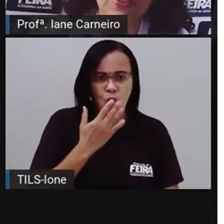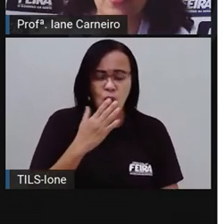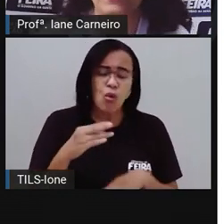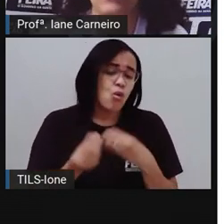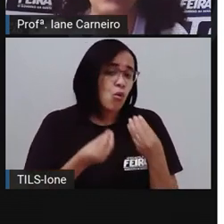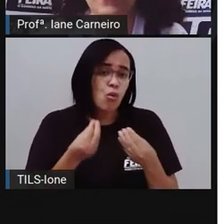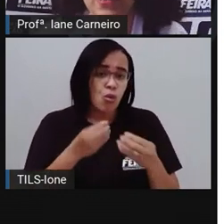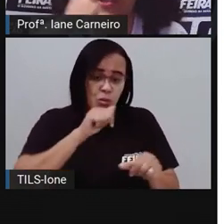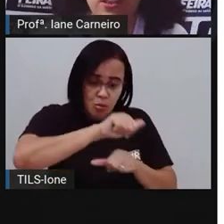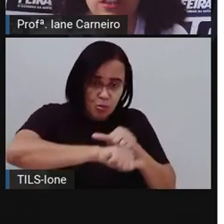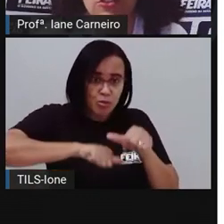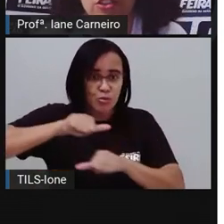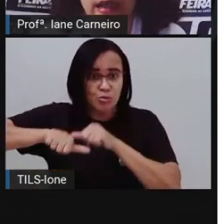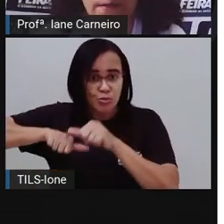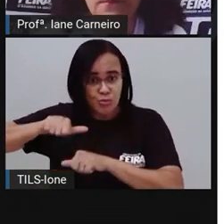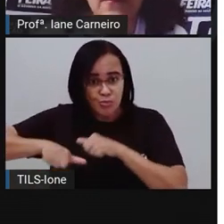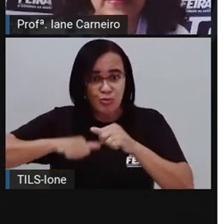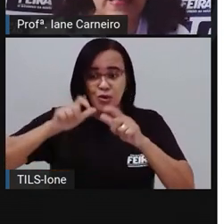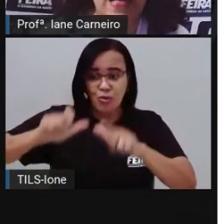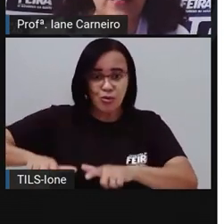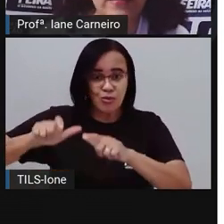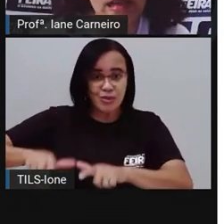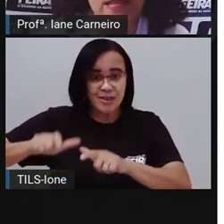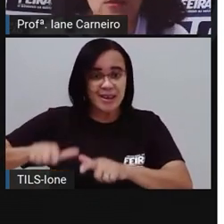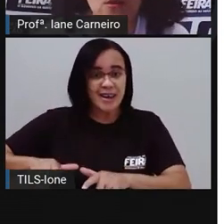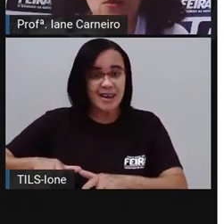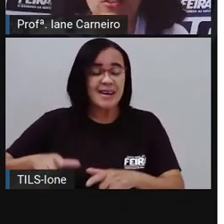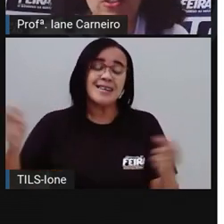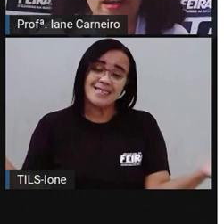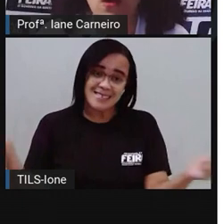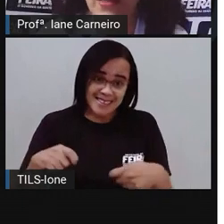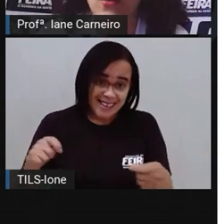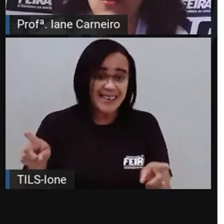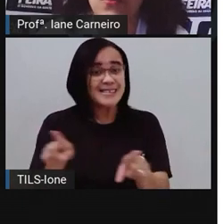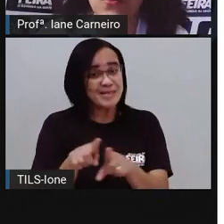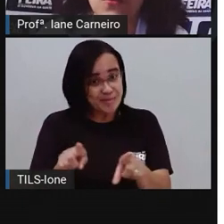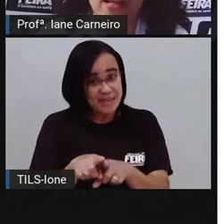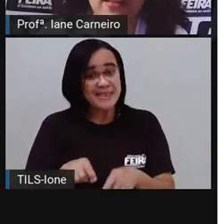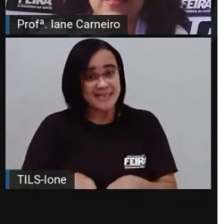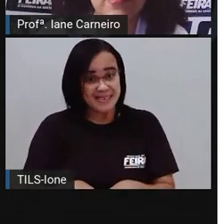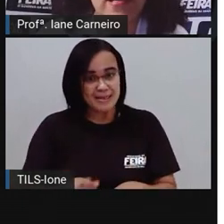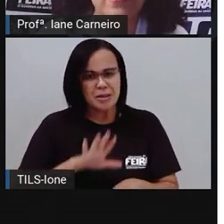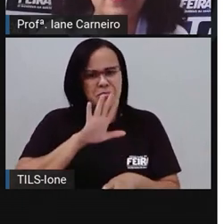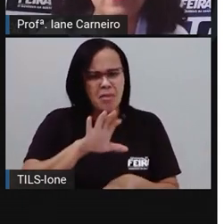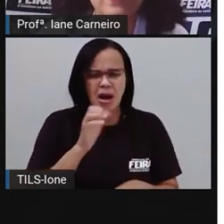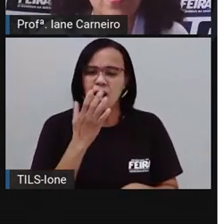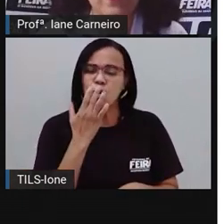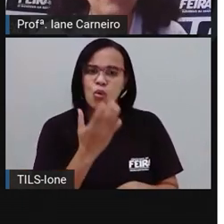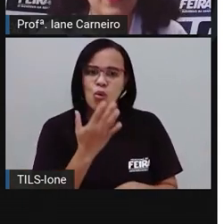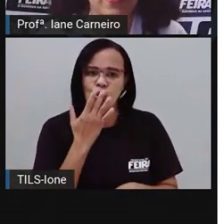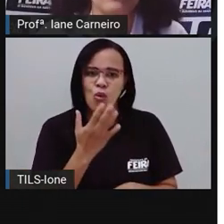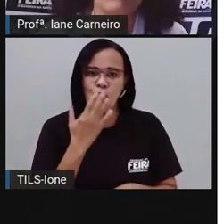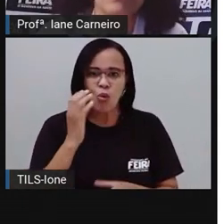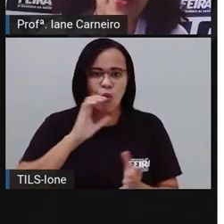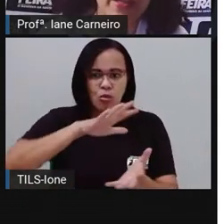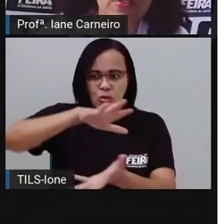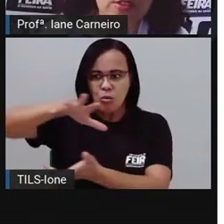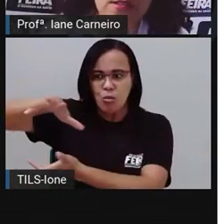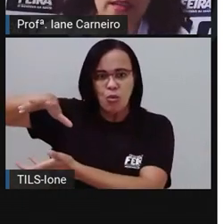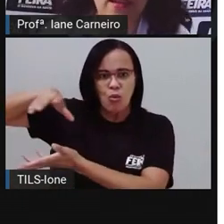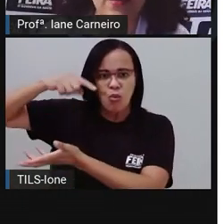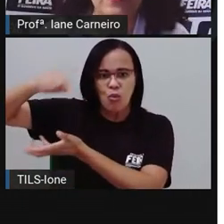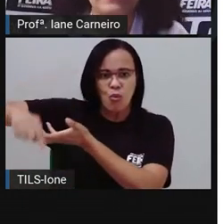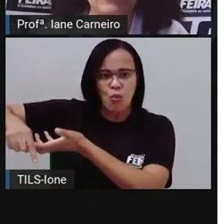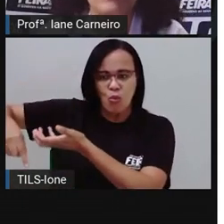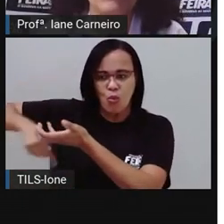ambiente, o ambiente em que a gente está, as cores, né? Ao redor do mundo, têm significados diferentes,